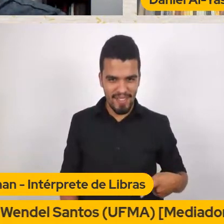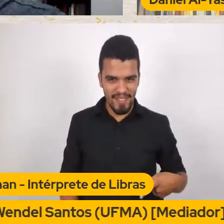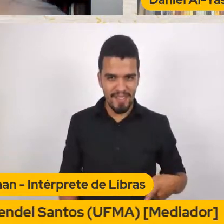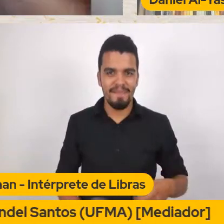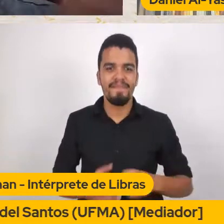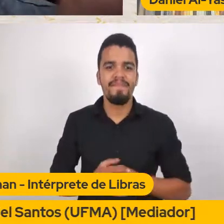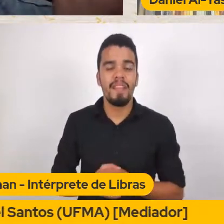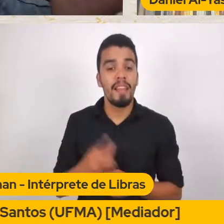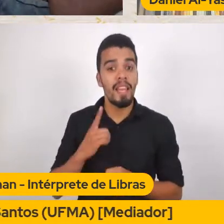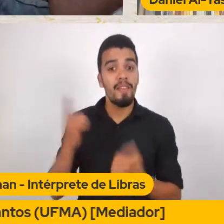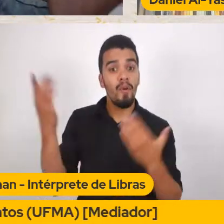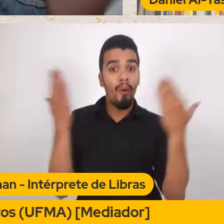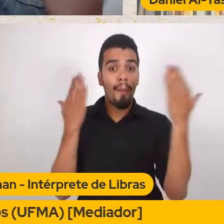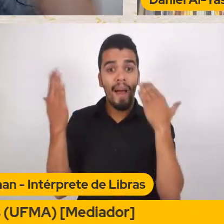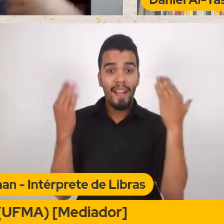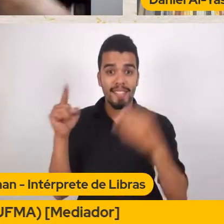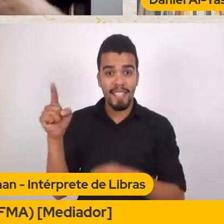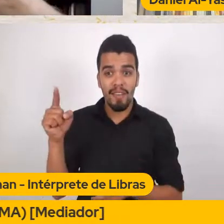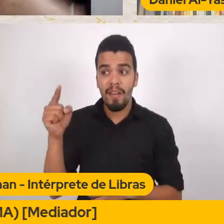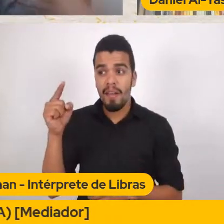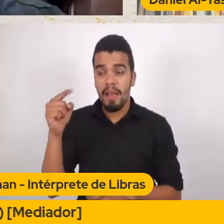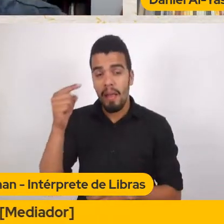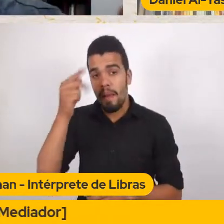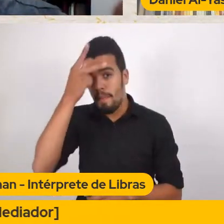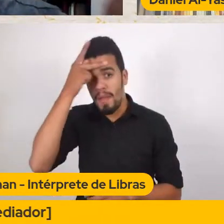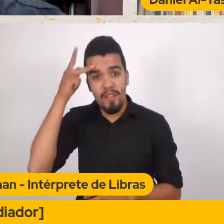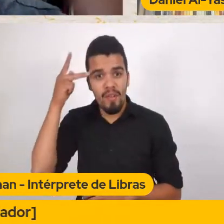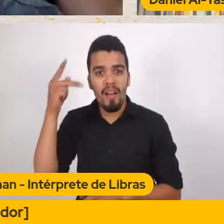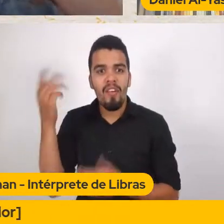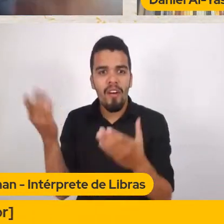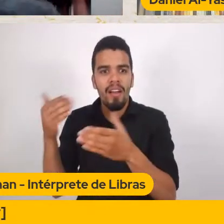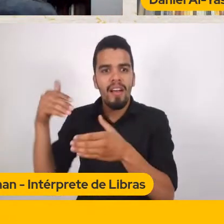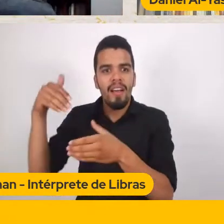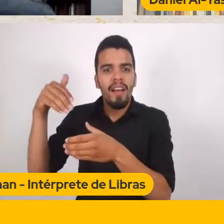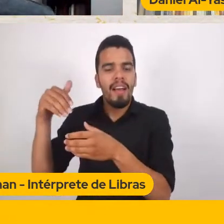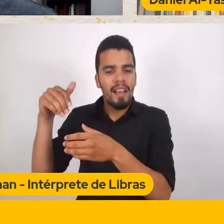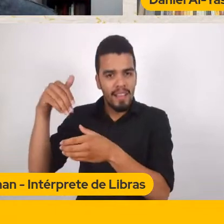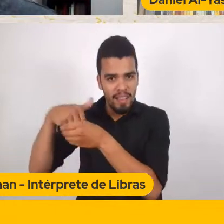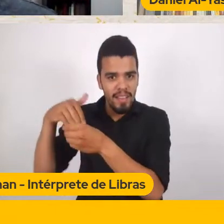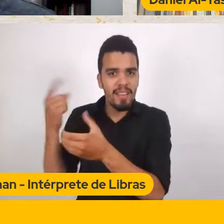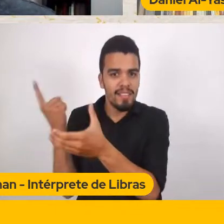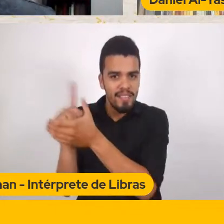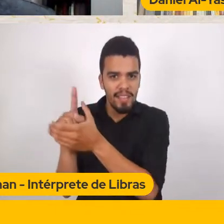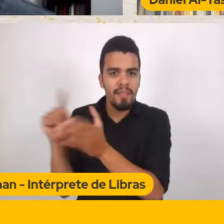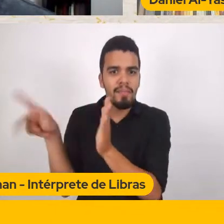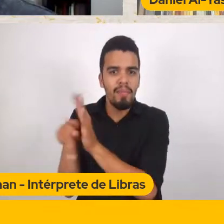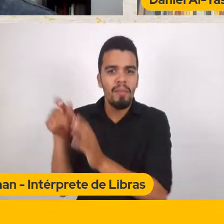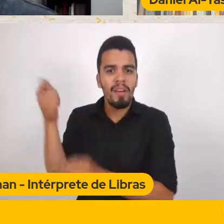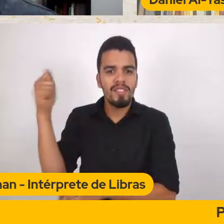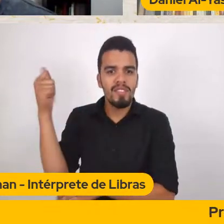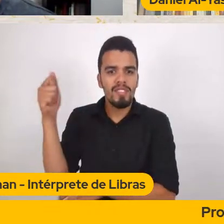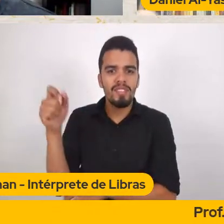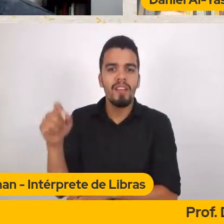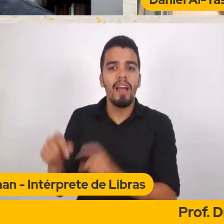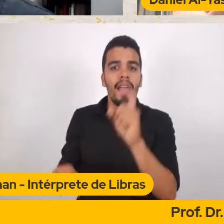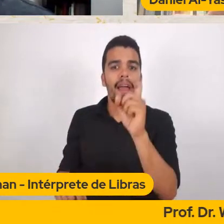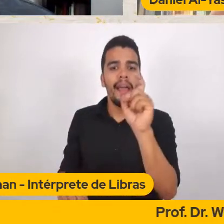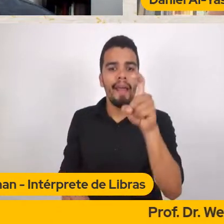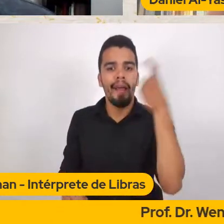E mostrando Essas características Bom Não tinha o desenho Animado deles Preferido Mas